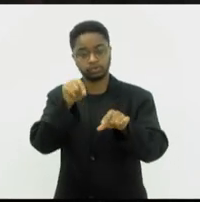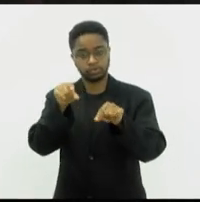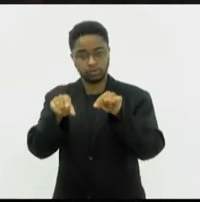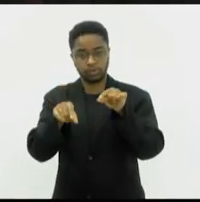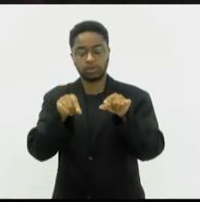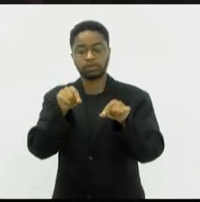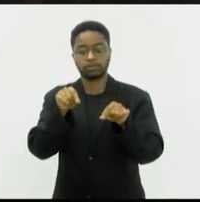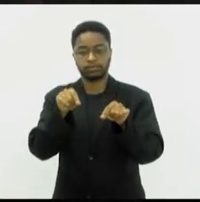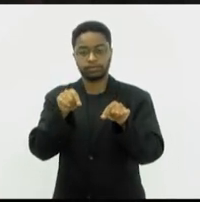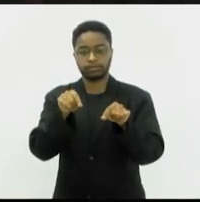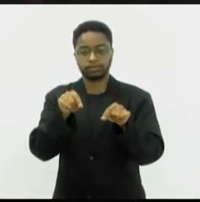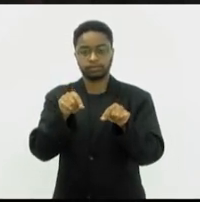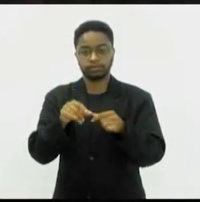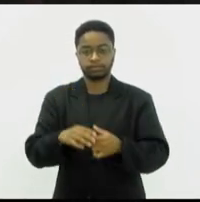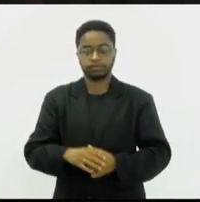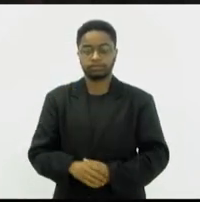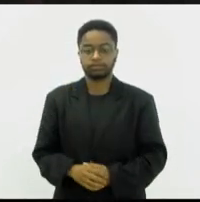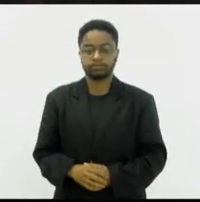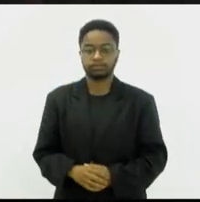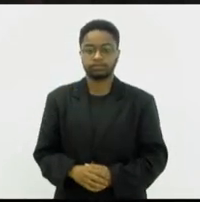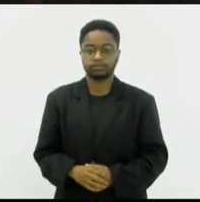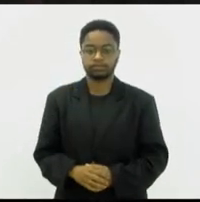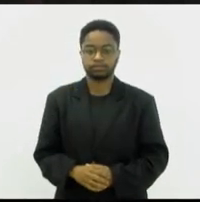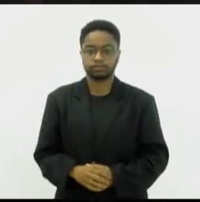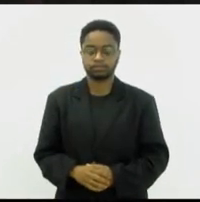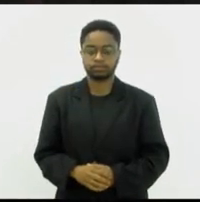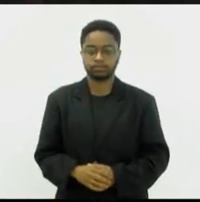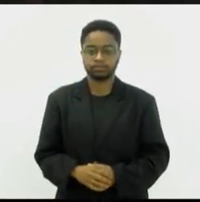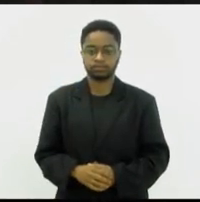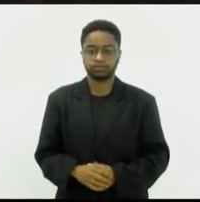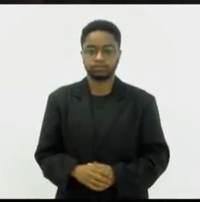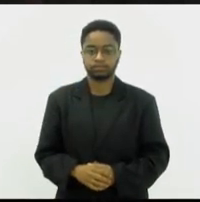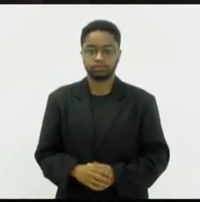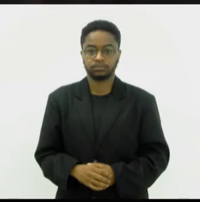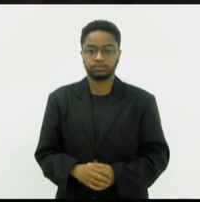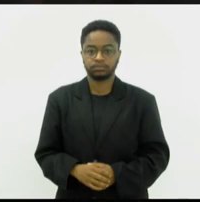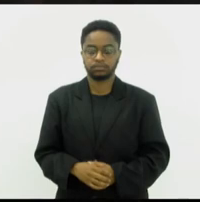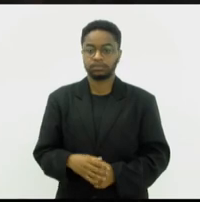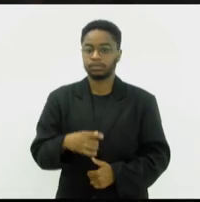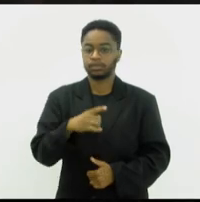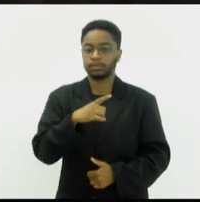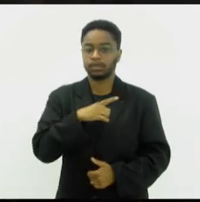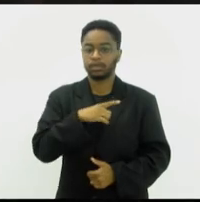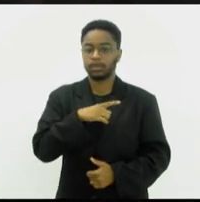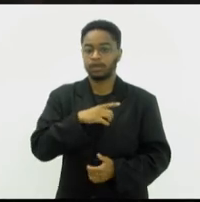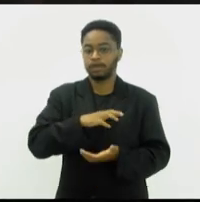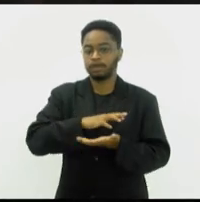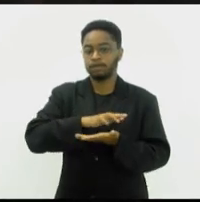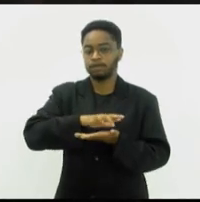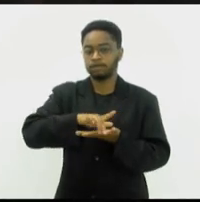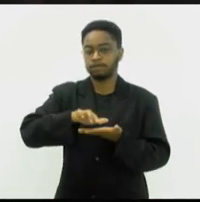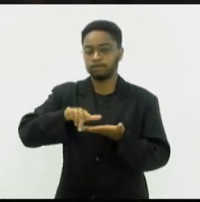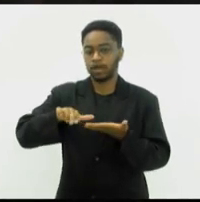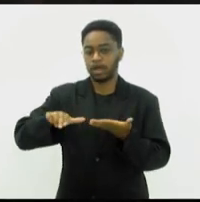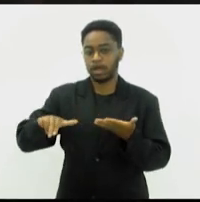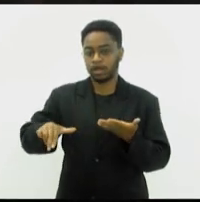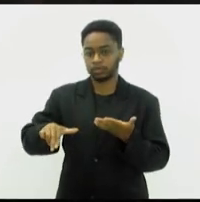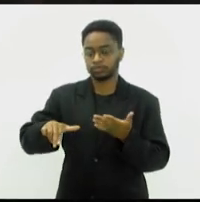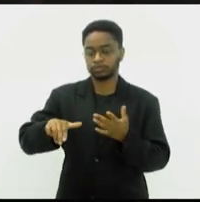através das diversas versões